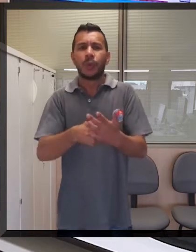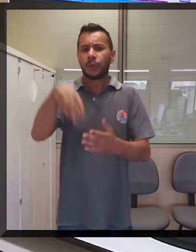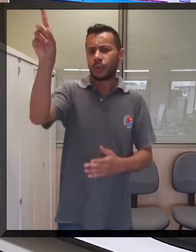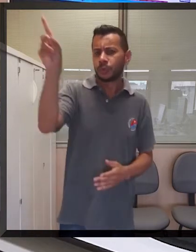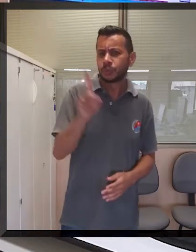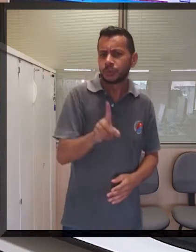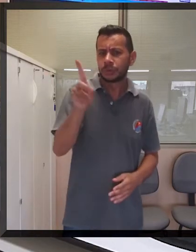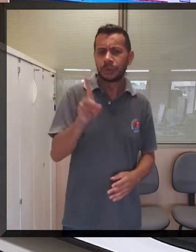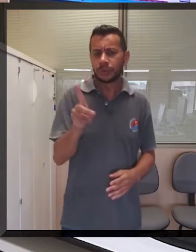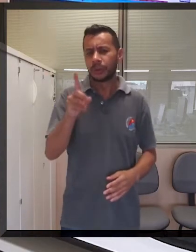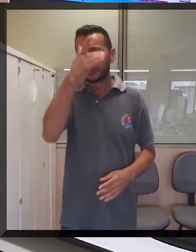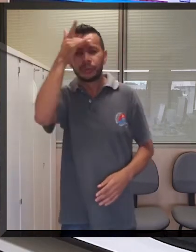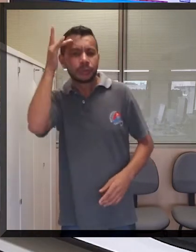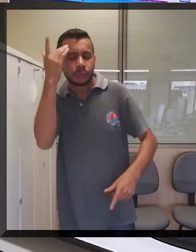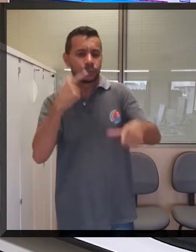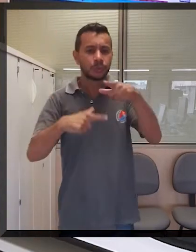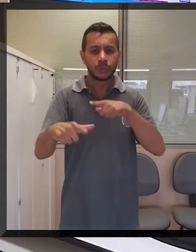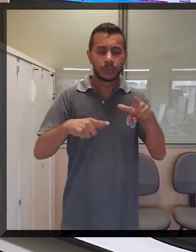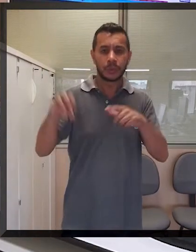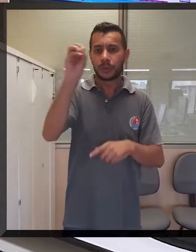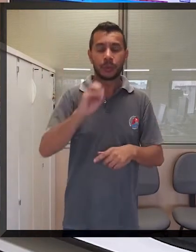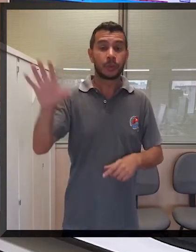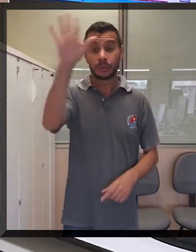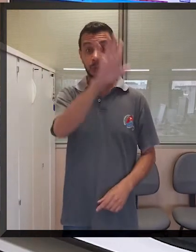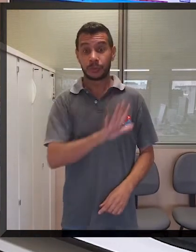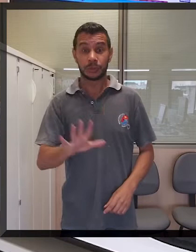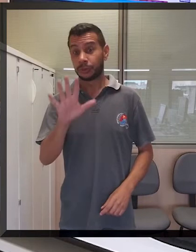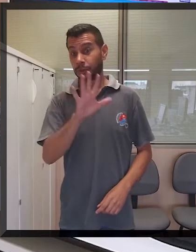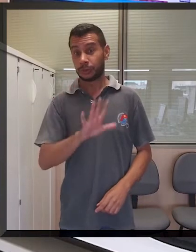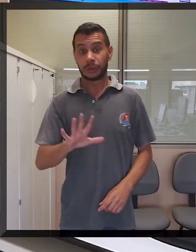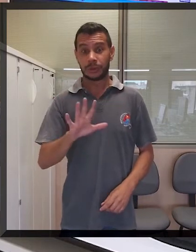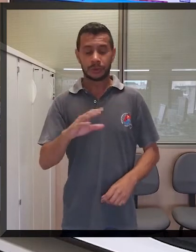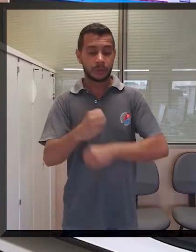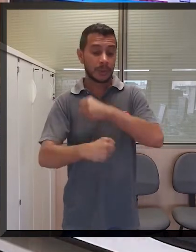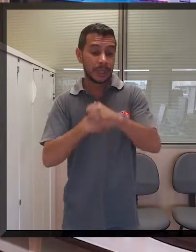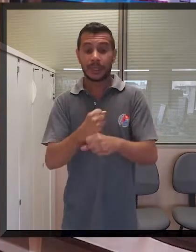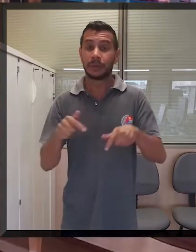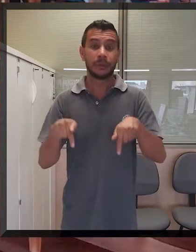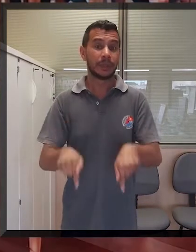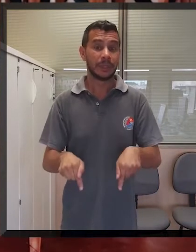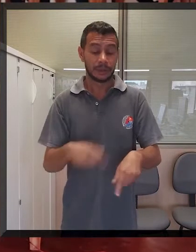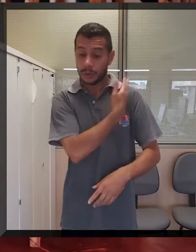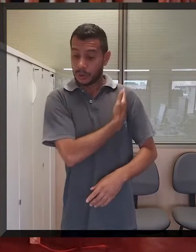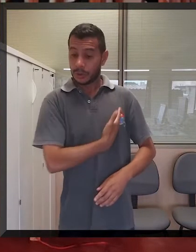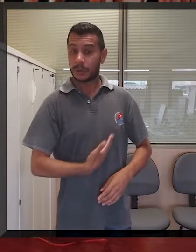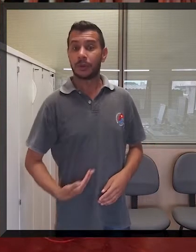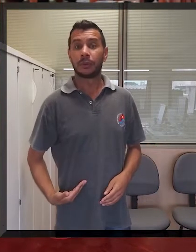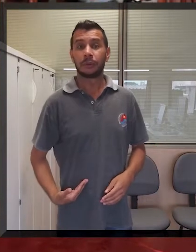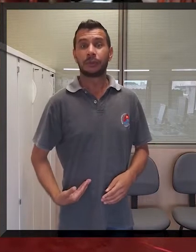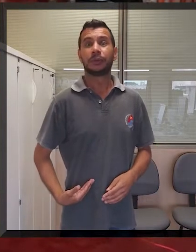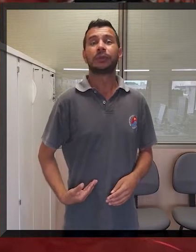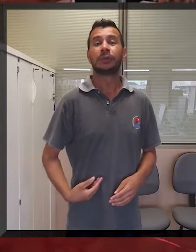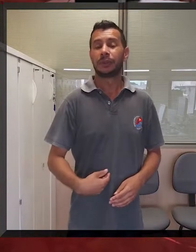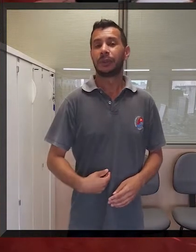ampliação do direito dos metalúrgicos de Osasca e região. Na abertura da reunião, o presidente da Força